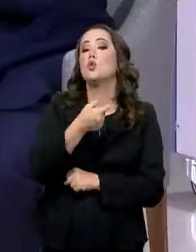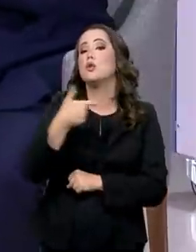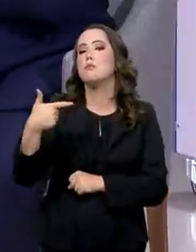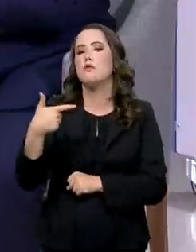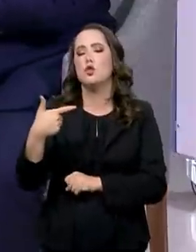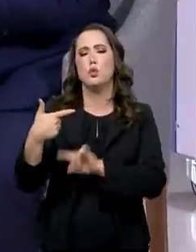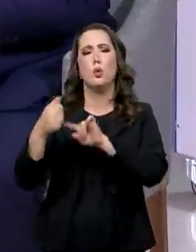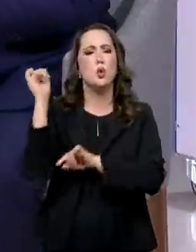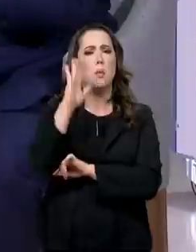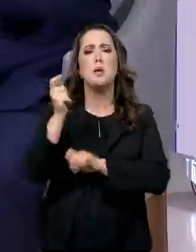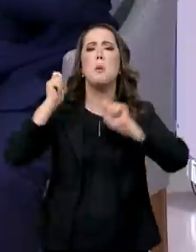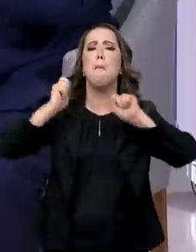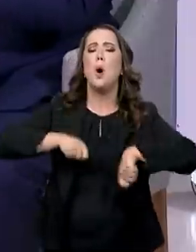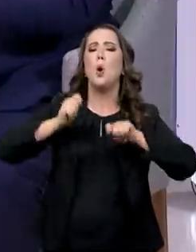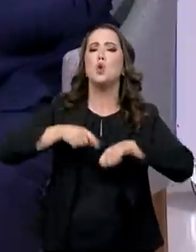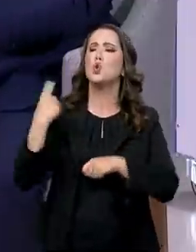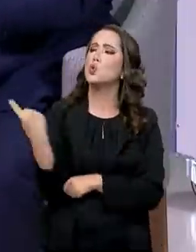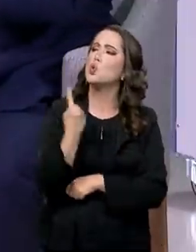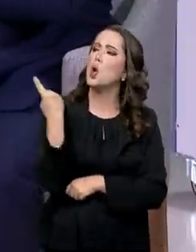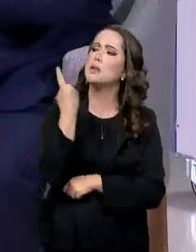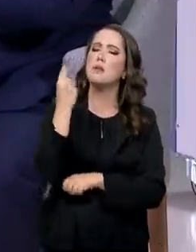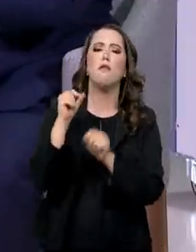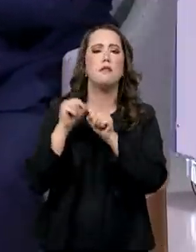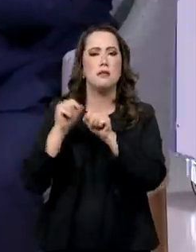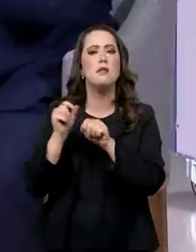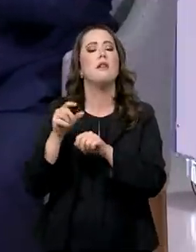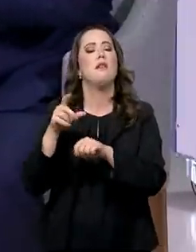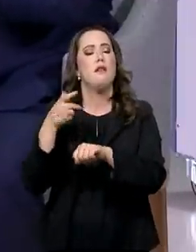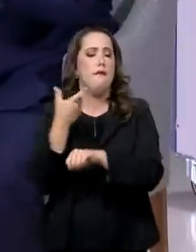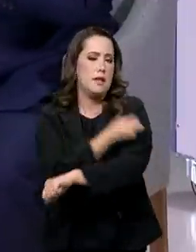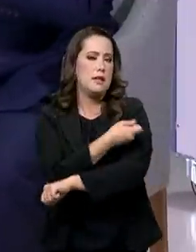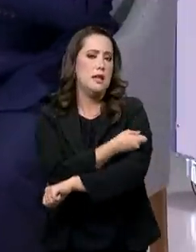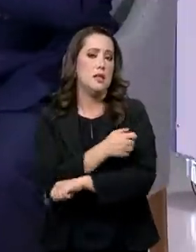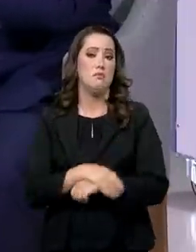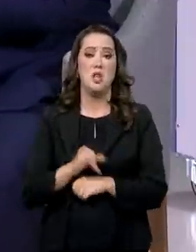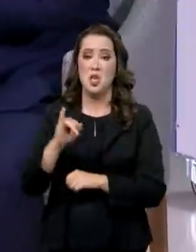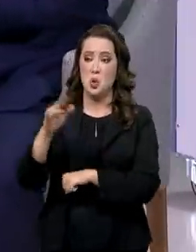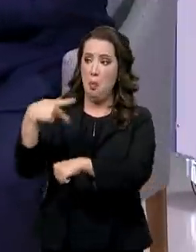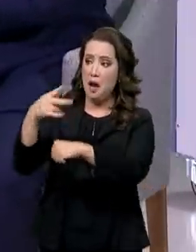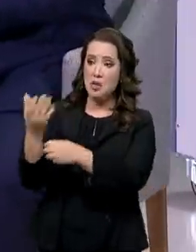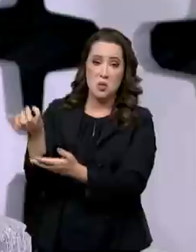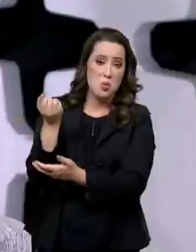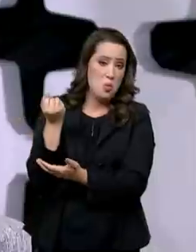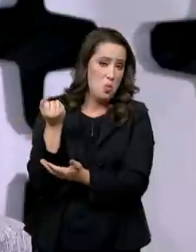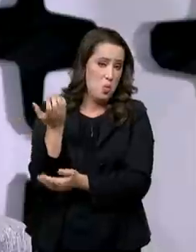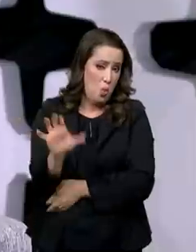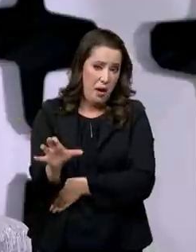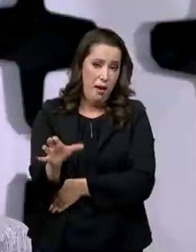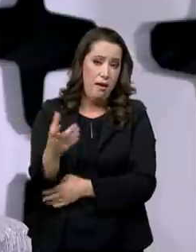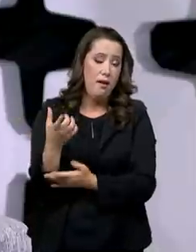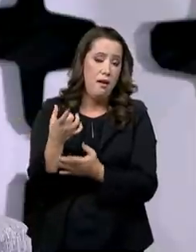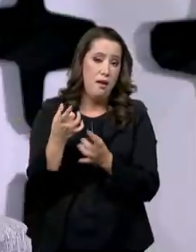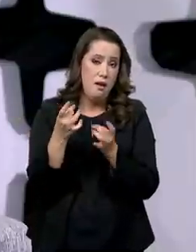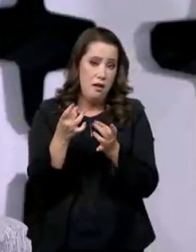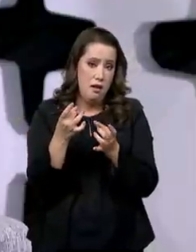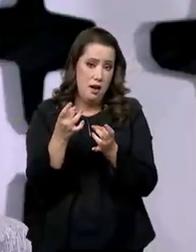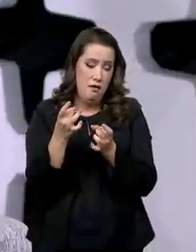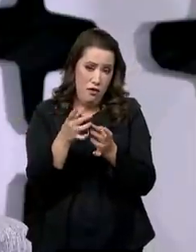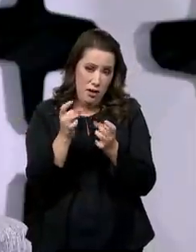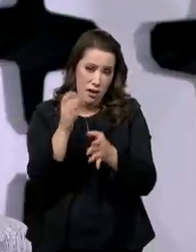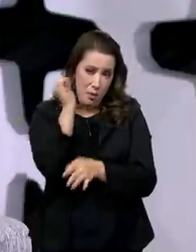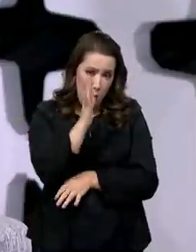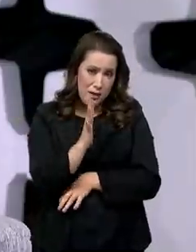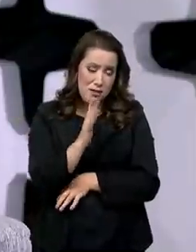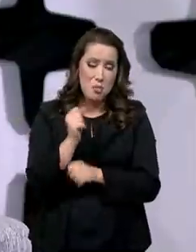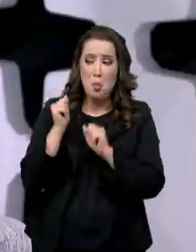vacinas. Resumindo, se o planeta não quiser vender vacinas para o Brasil, o Brasil vai vender vacinas para o planeta. Isso é importante. Vai servir para outras